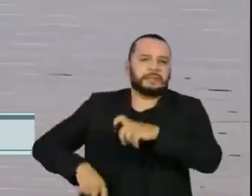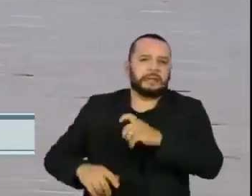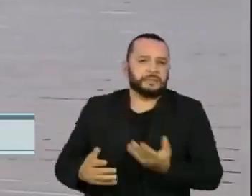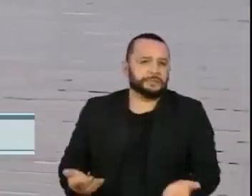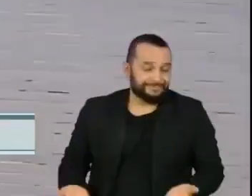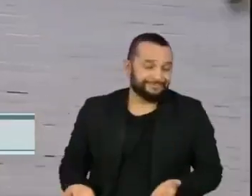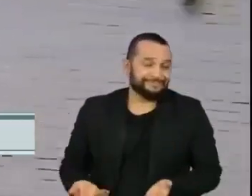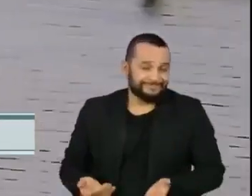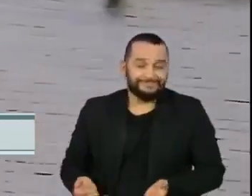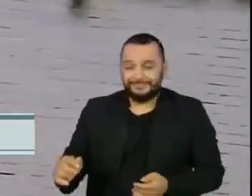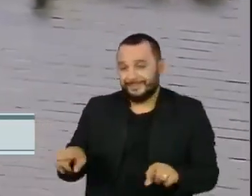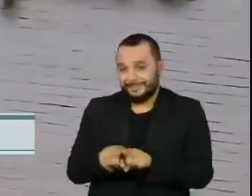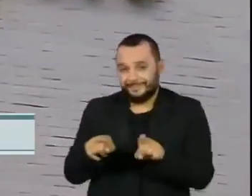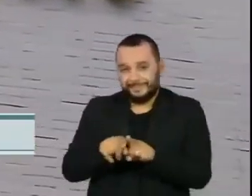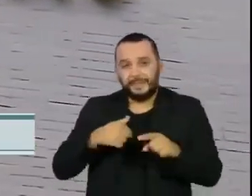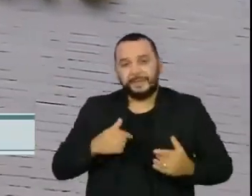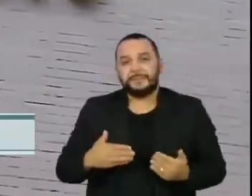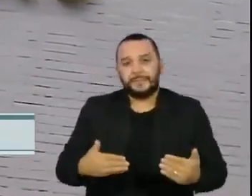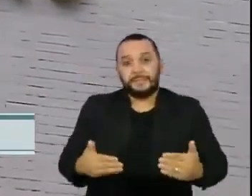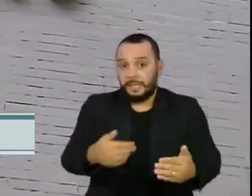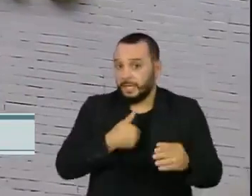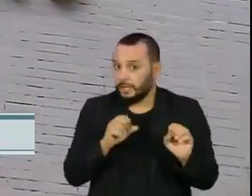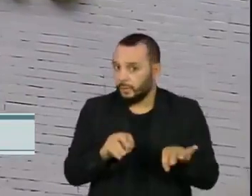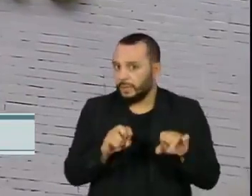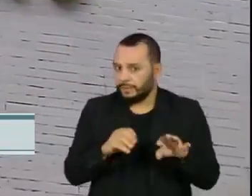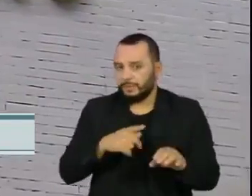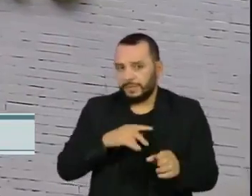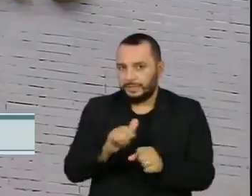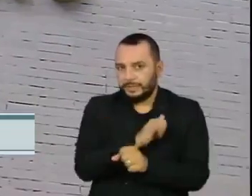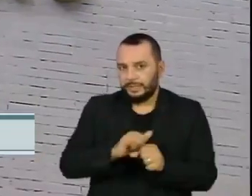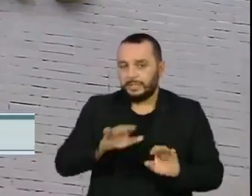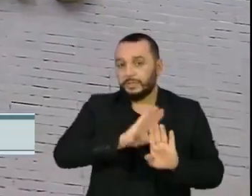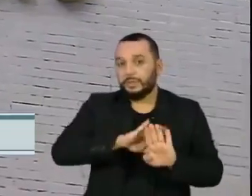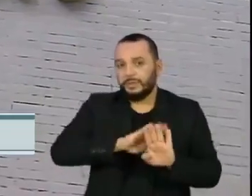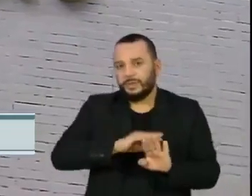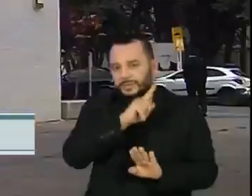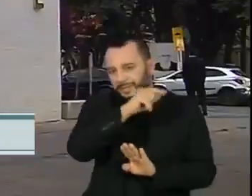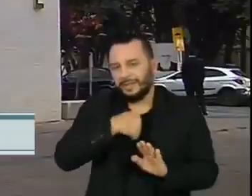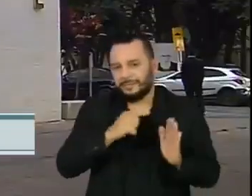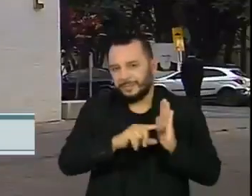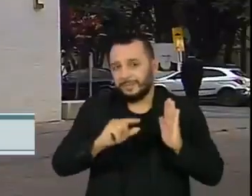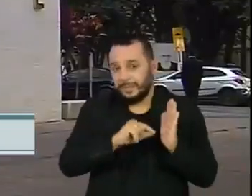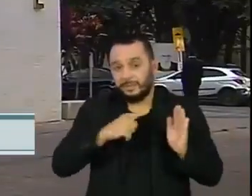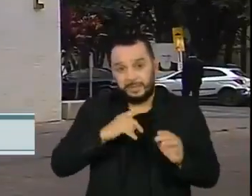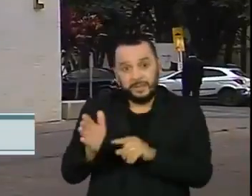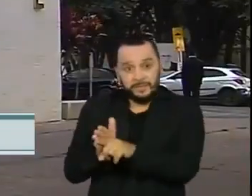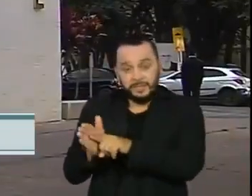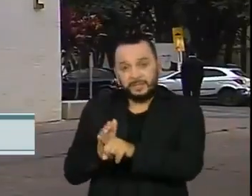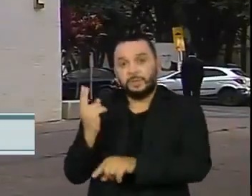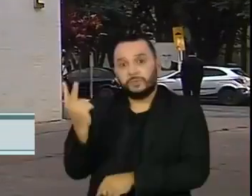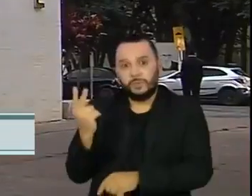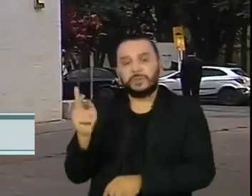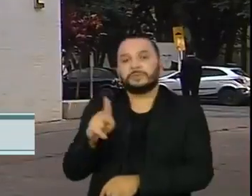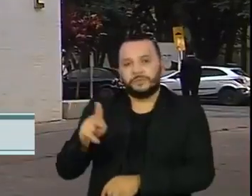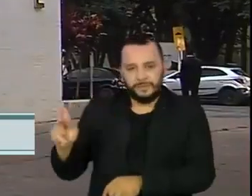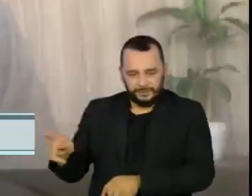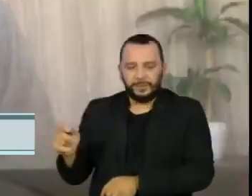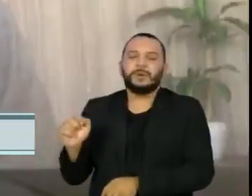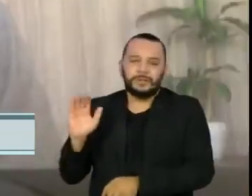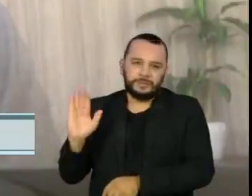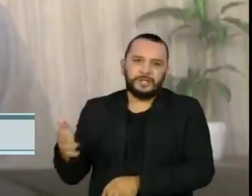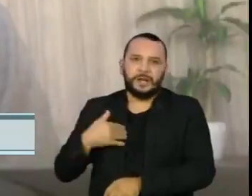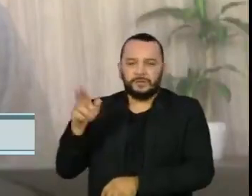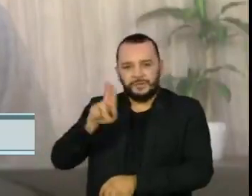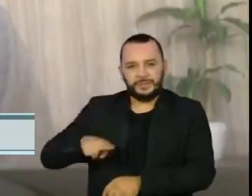da Educação, outra frente importante para essa estratégia ideológica do Planalto, uma investigação contra dois professores de universidades federais